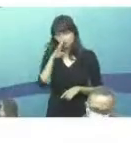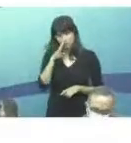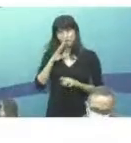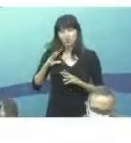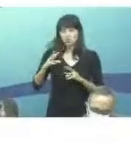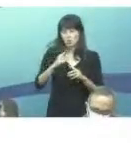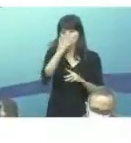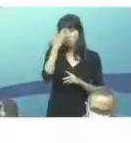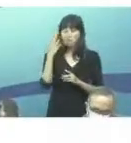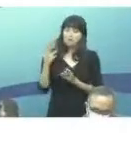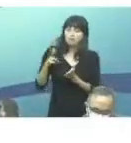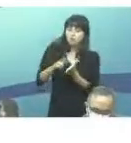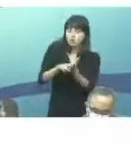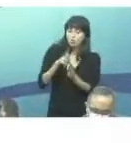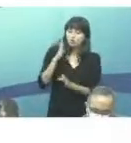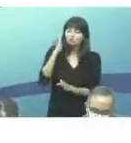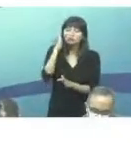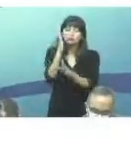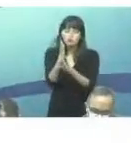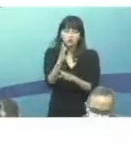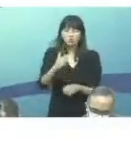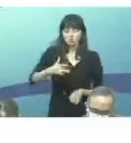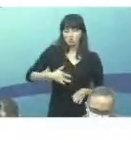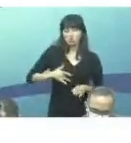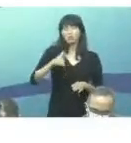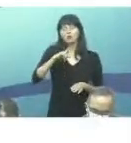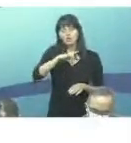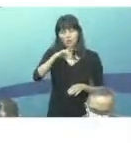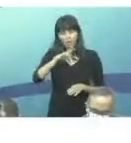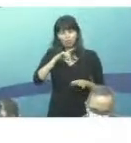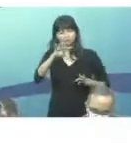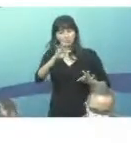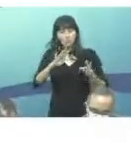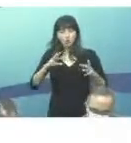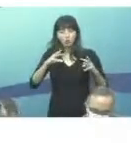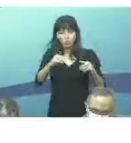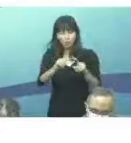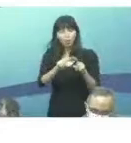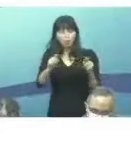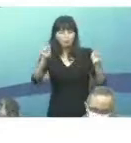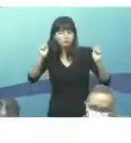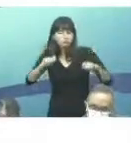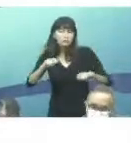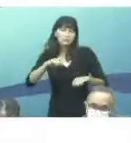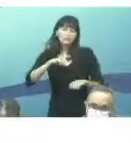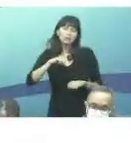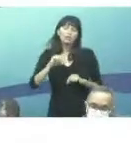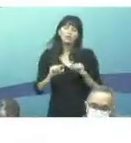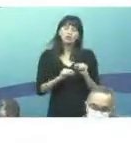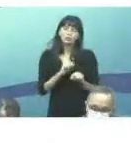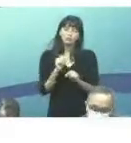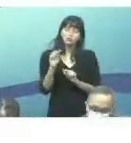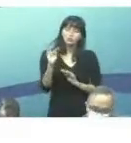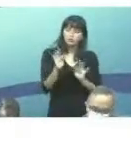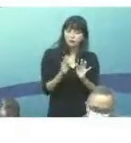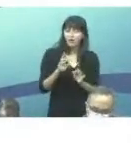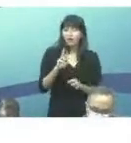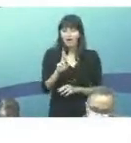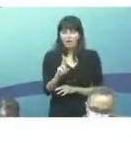para todos os pacientes diagnosticados com tratamento completo. Temos, obviamente, o tratamento, o